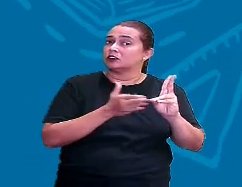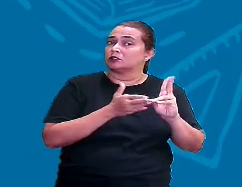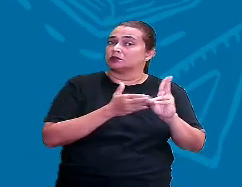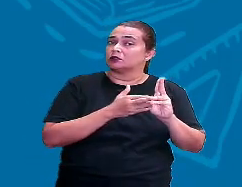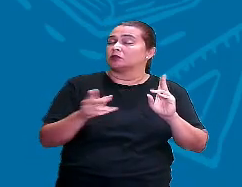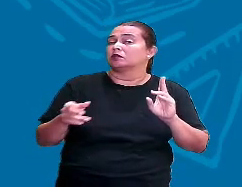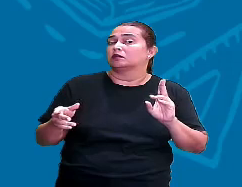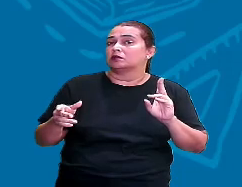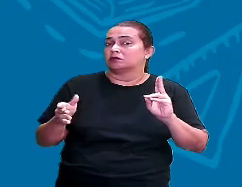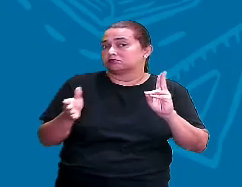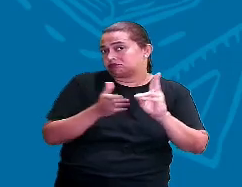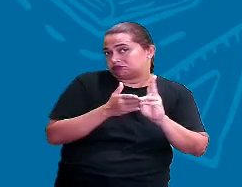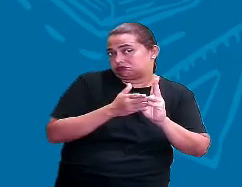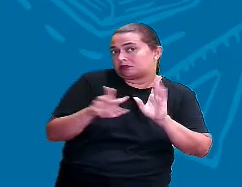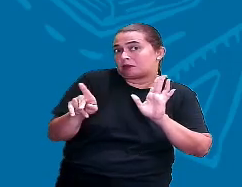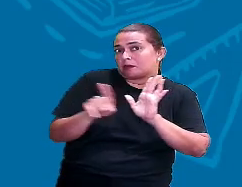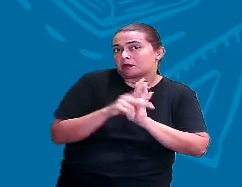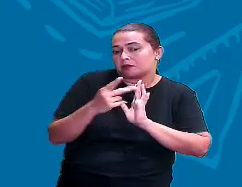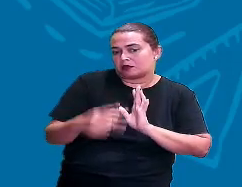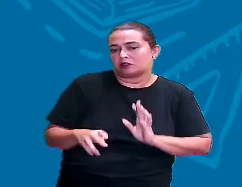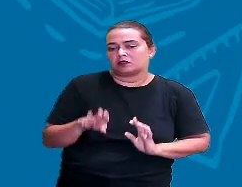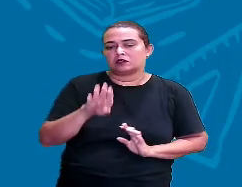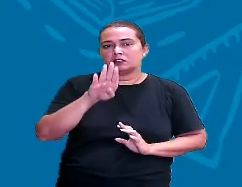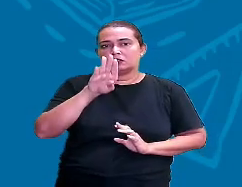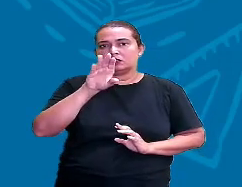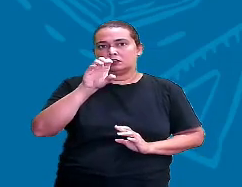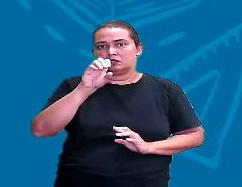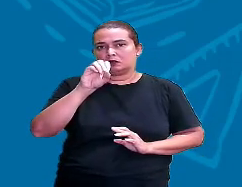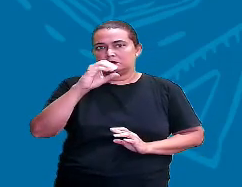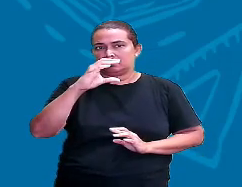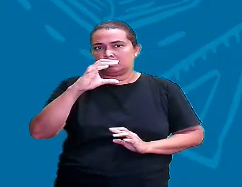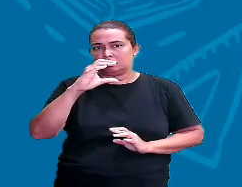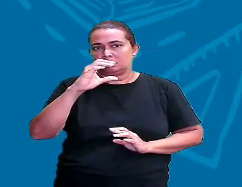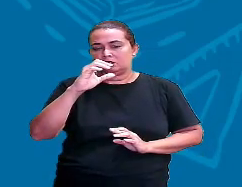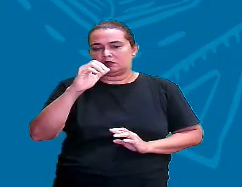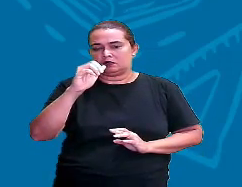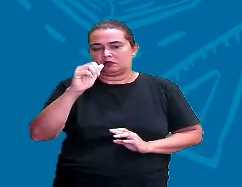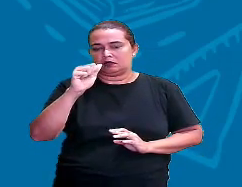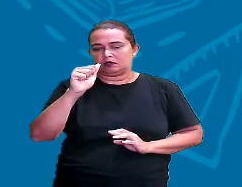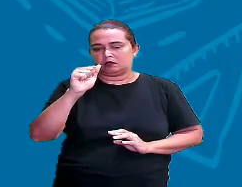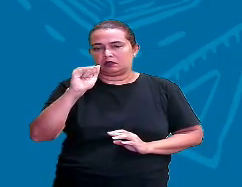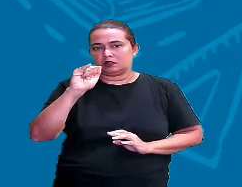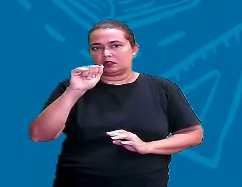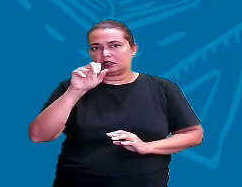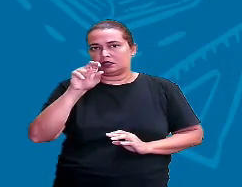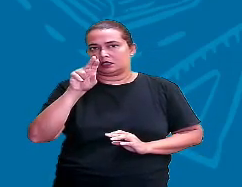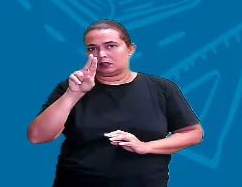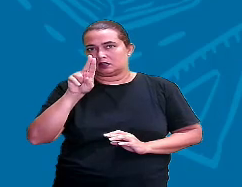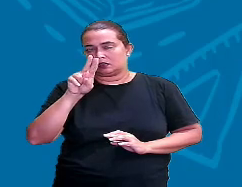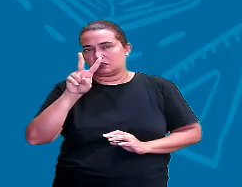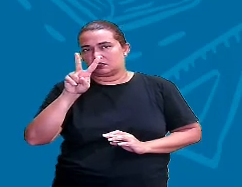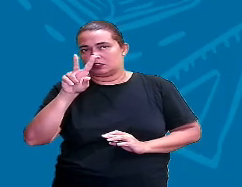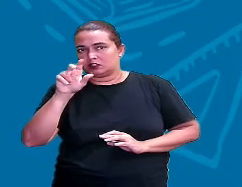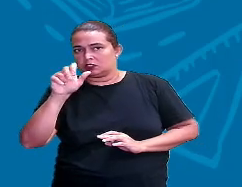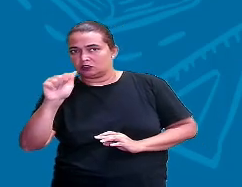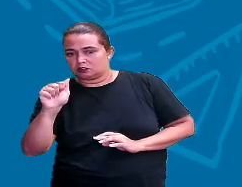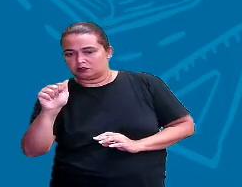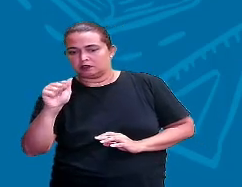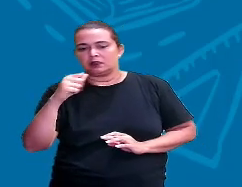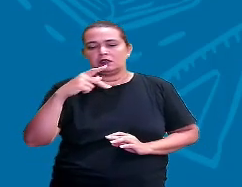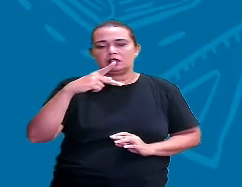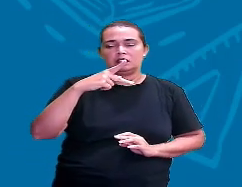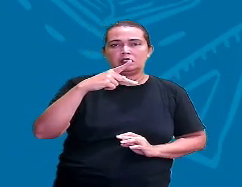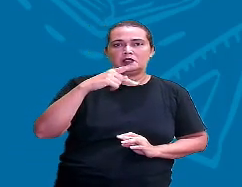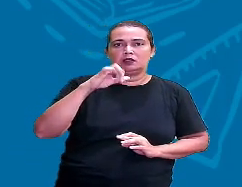comuns aqui no Brasil também. É o Bocaiúva, o Pitanga e o Suassuna. É